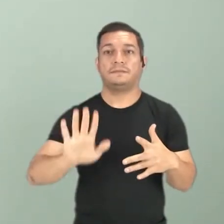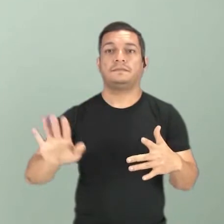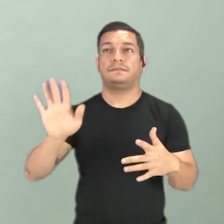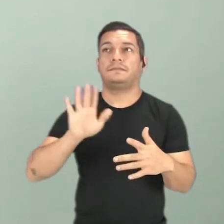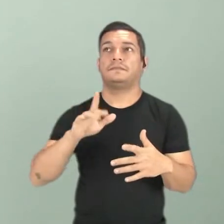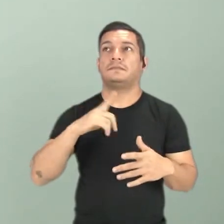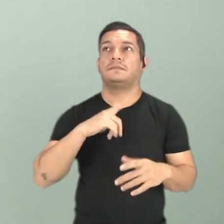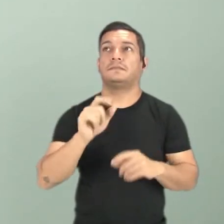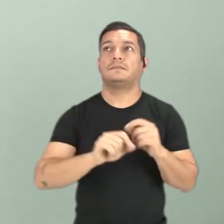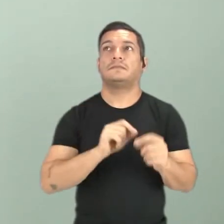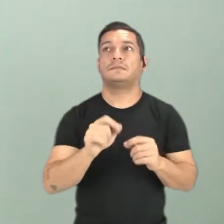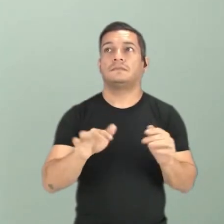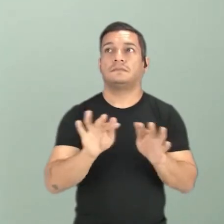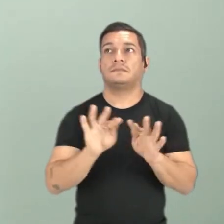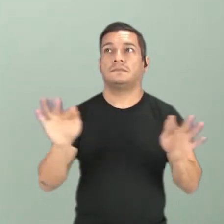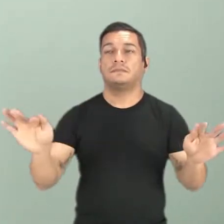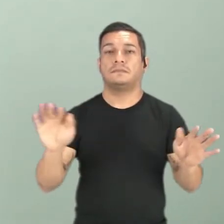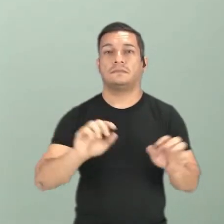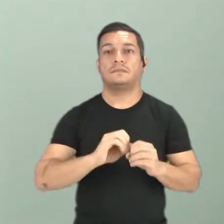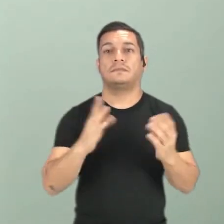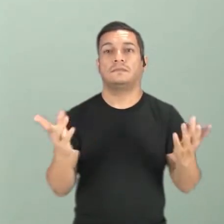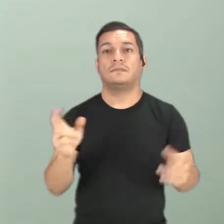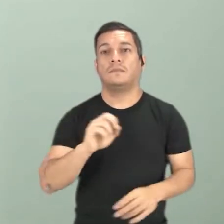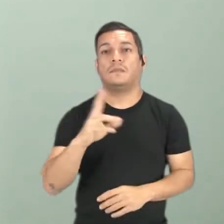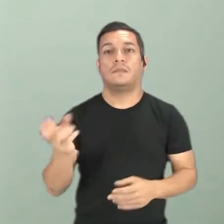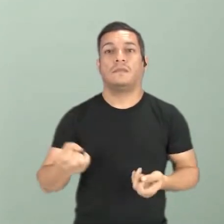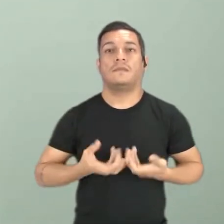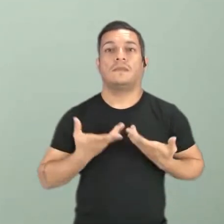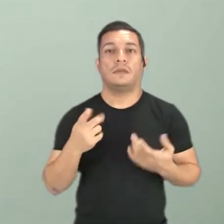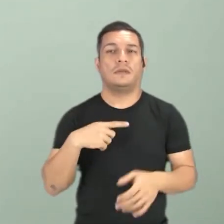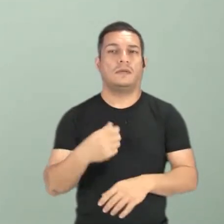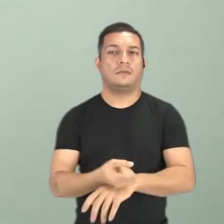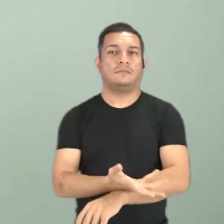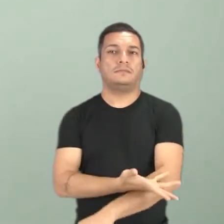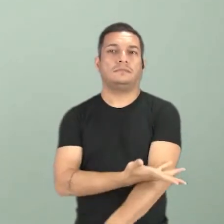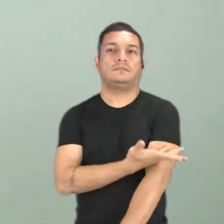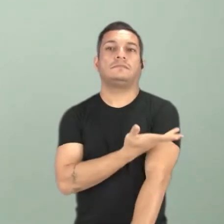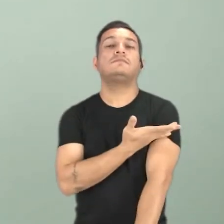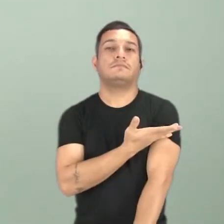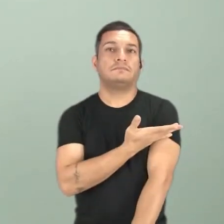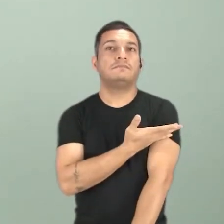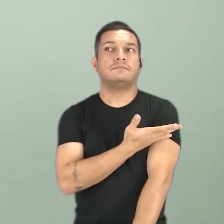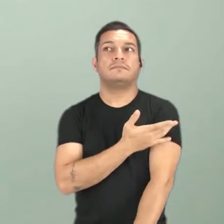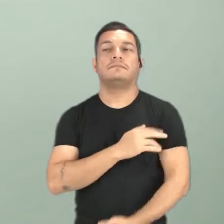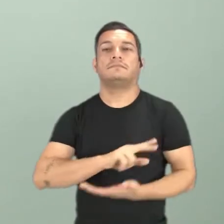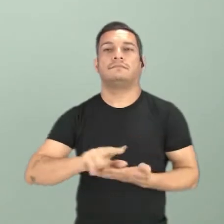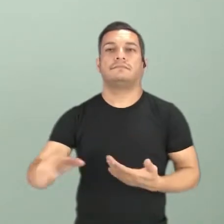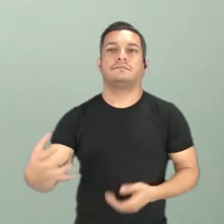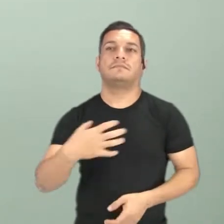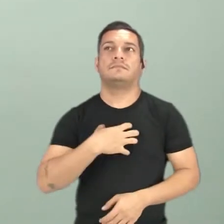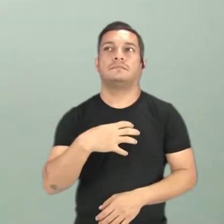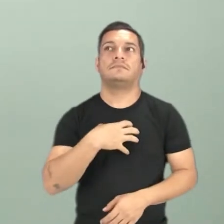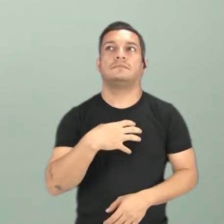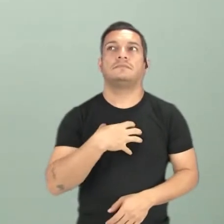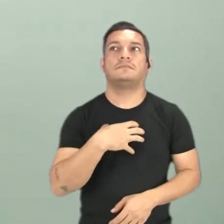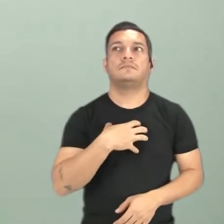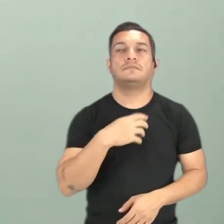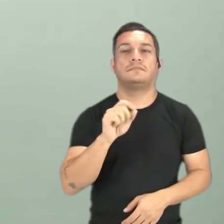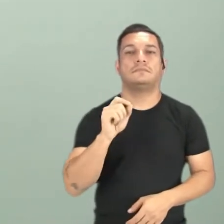vem como uma frase, uma expressão que traz emoção, né, reação, diversos sentimentos no